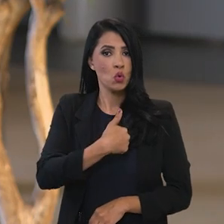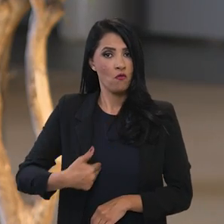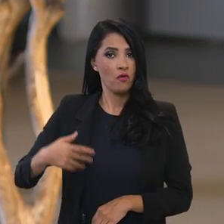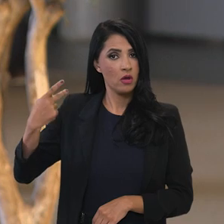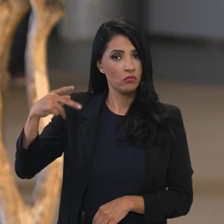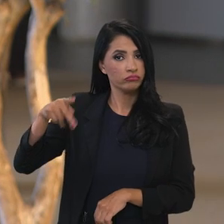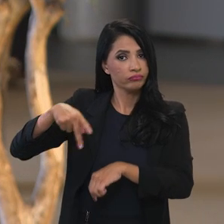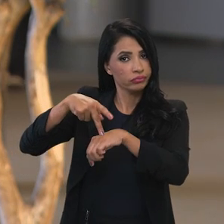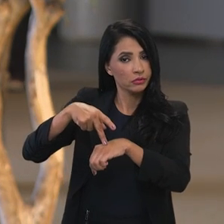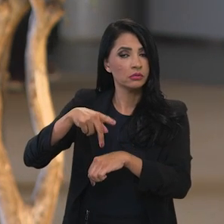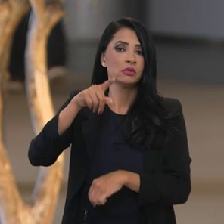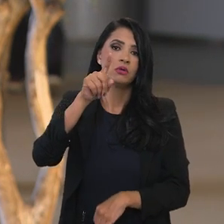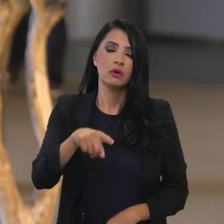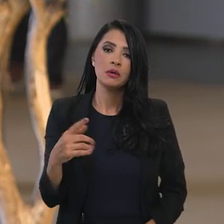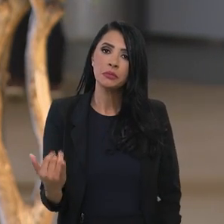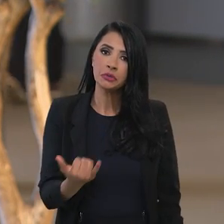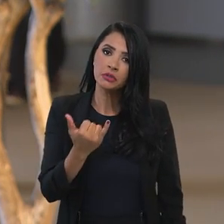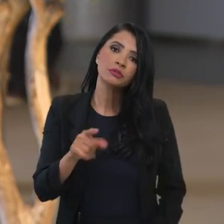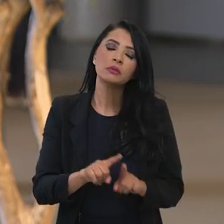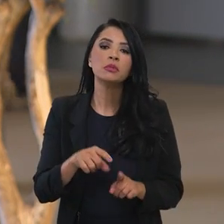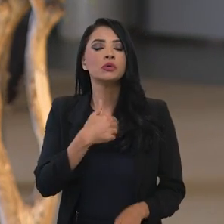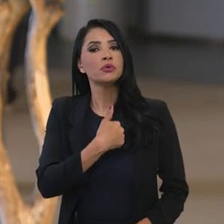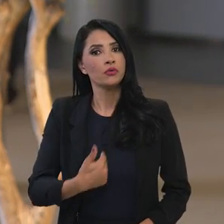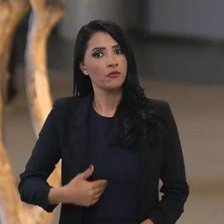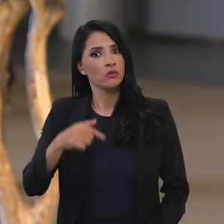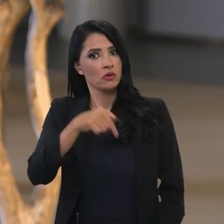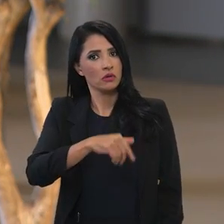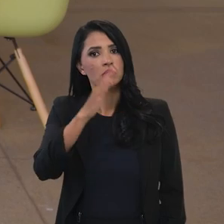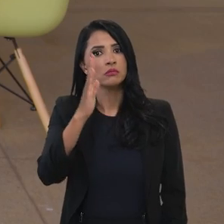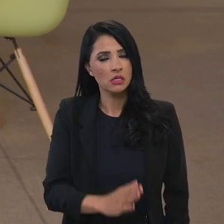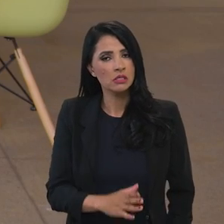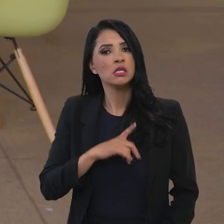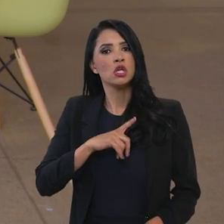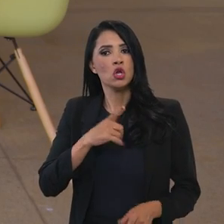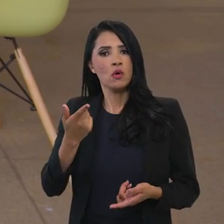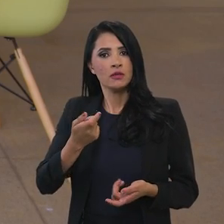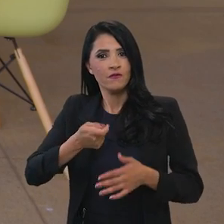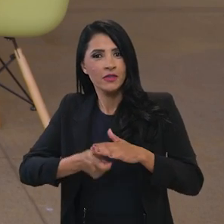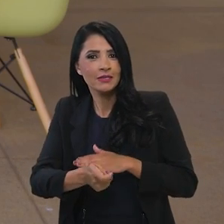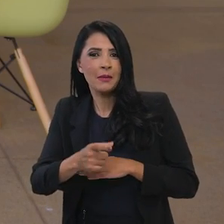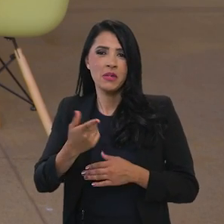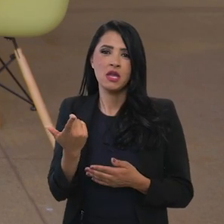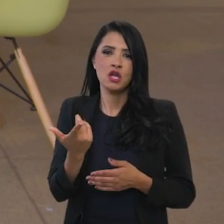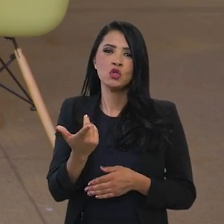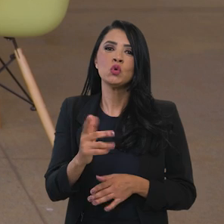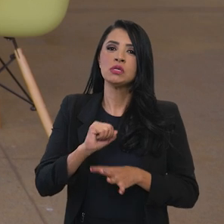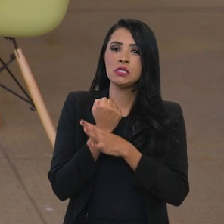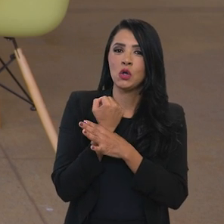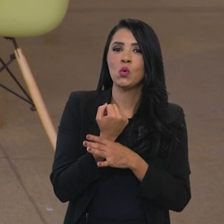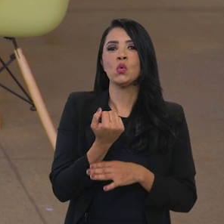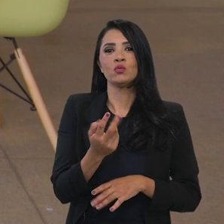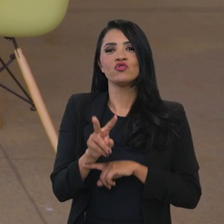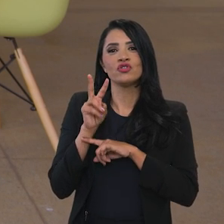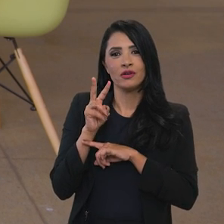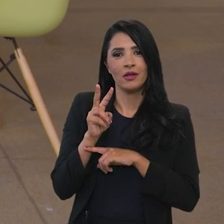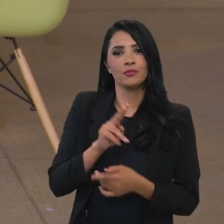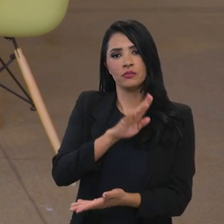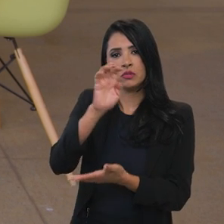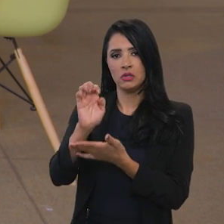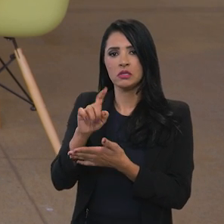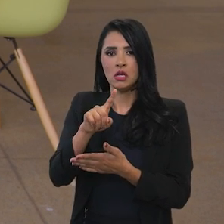reforce essa agenda de financiamento, seguro de crédito às exportações porque isso vai permitir que o produto brasileiro possa